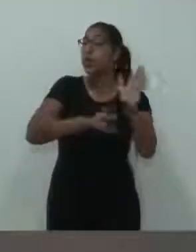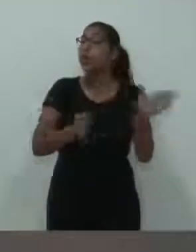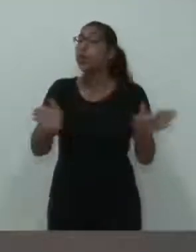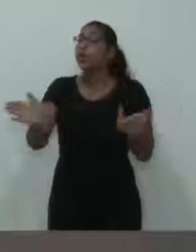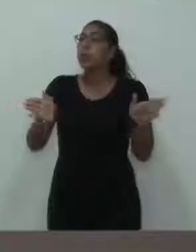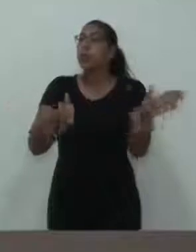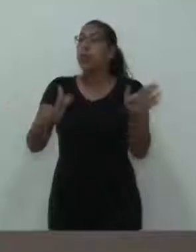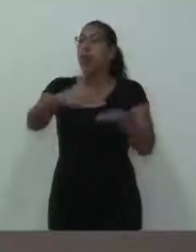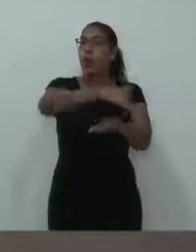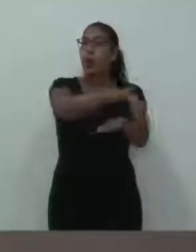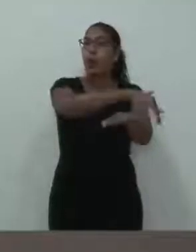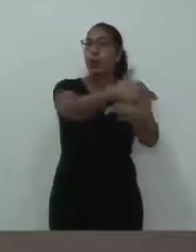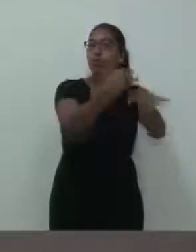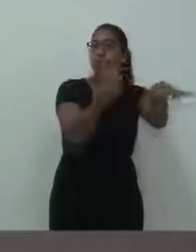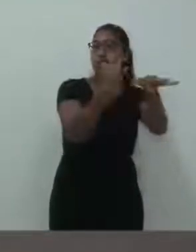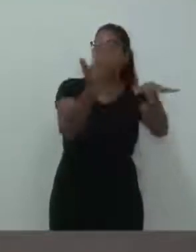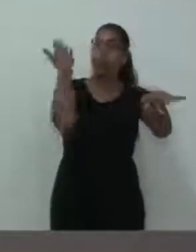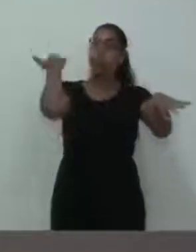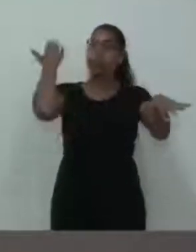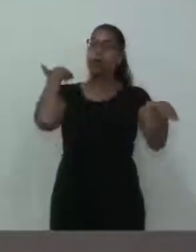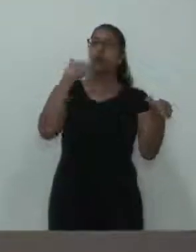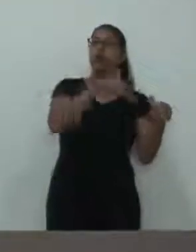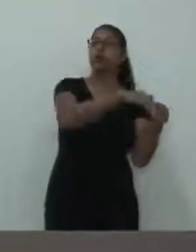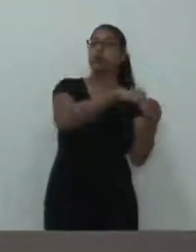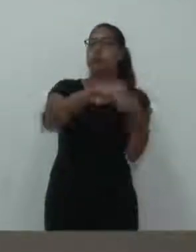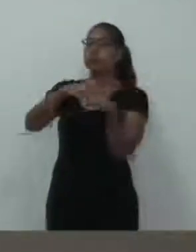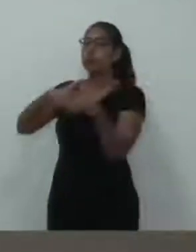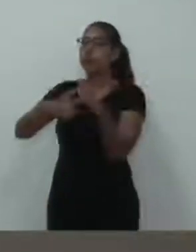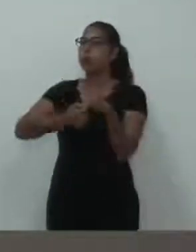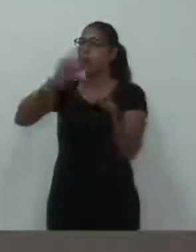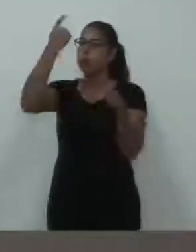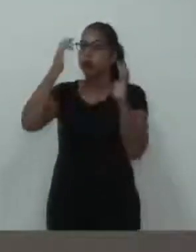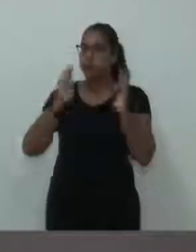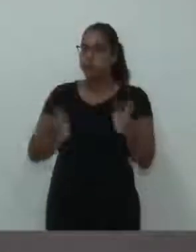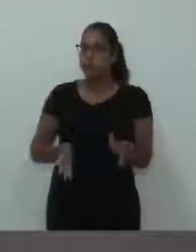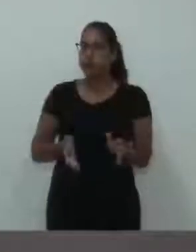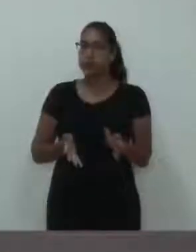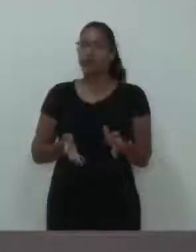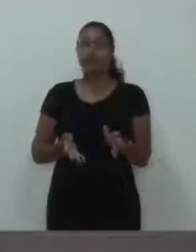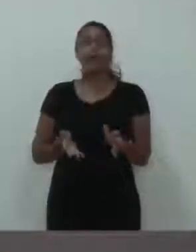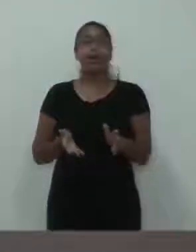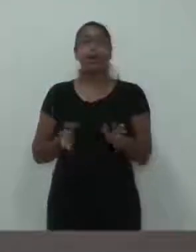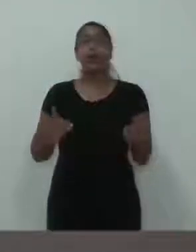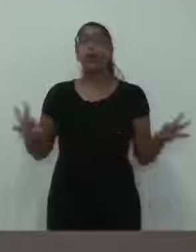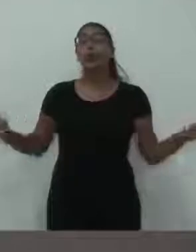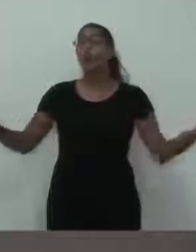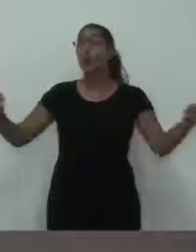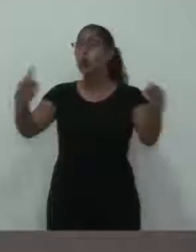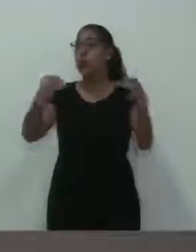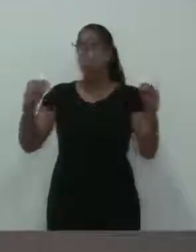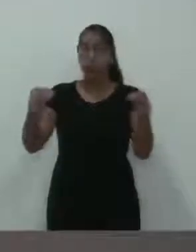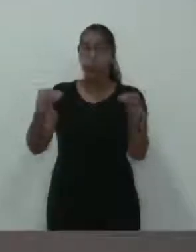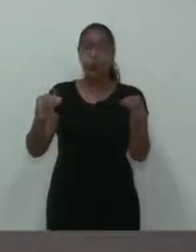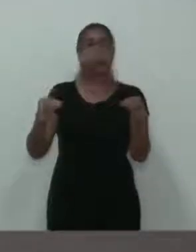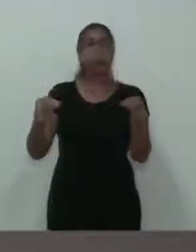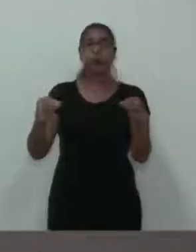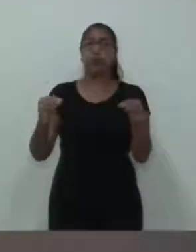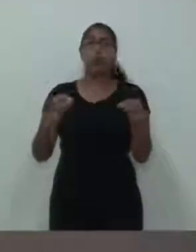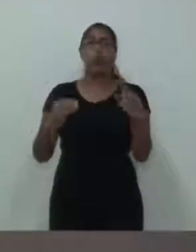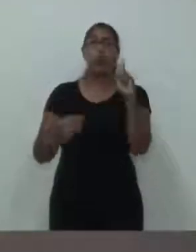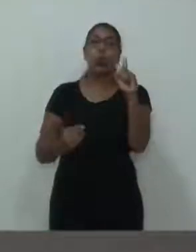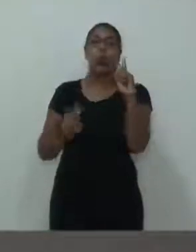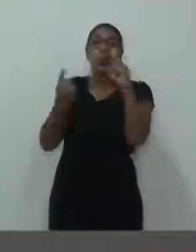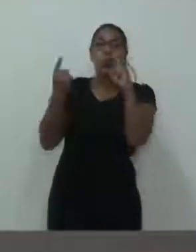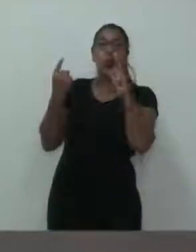ele teve a sua primeira votação, não foi por unanimidade, ele teve um voto contrário, seria